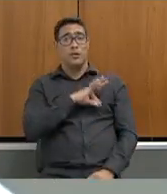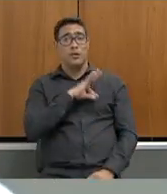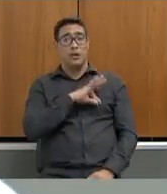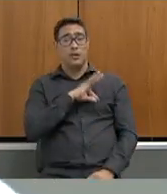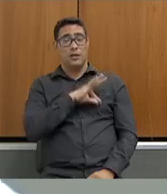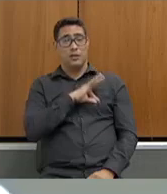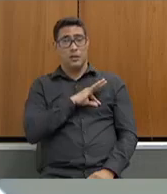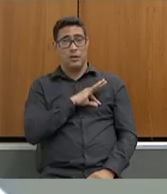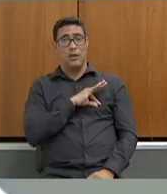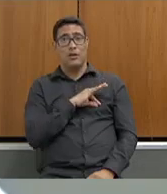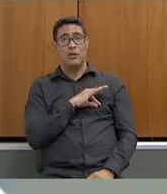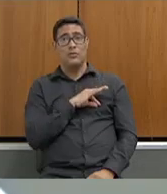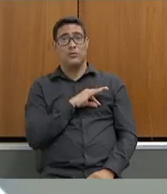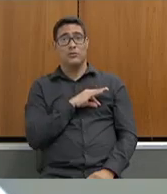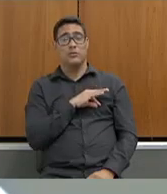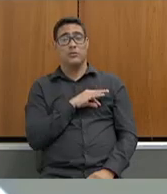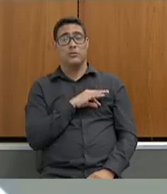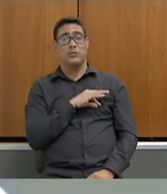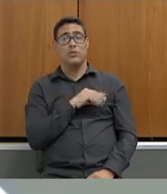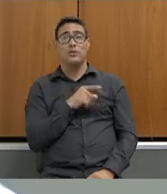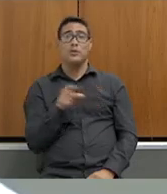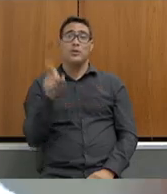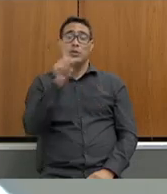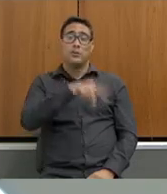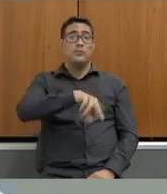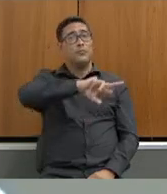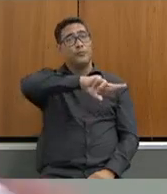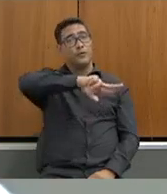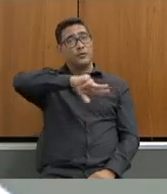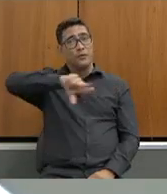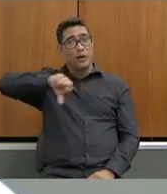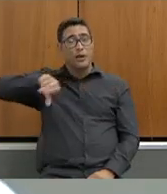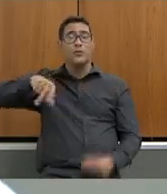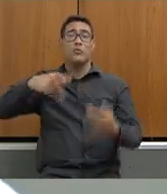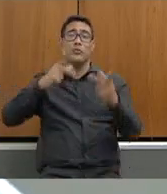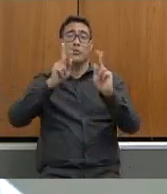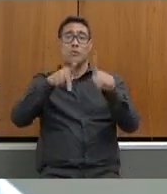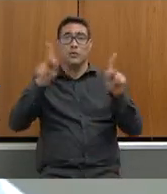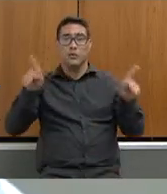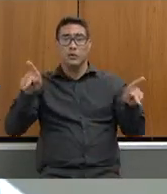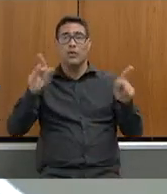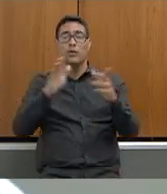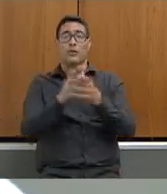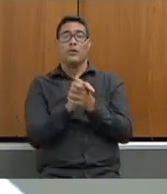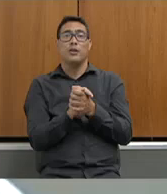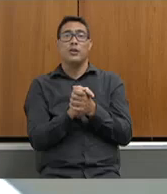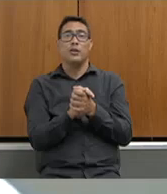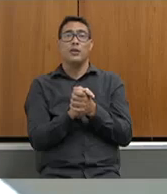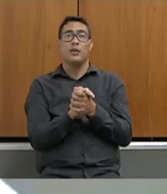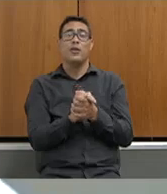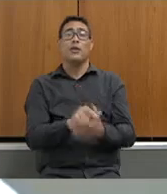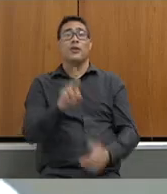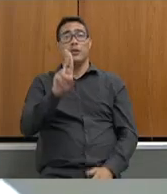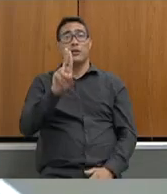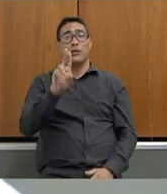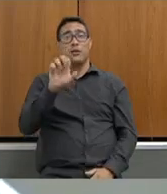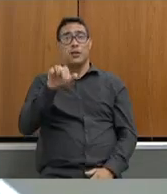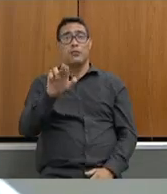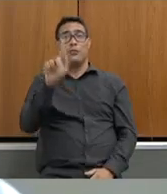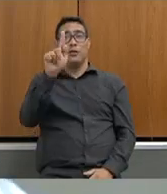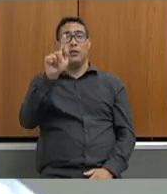dos do do do de vários professores e professoras da da UENG da